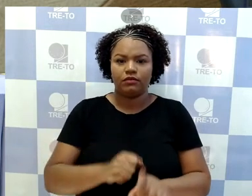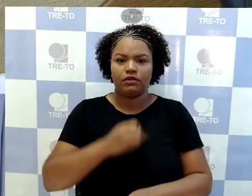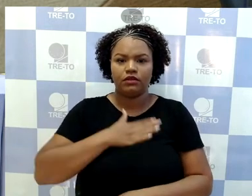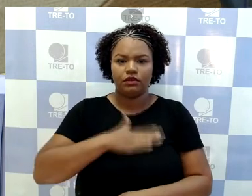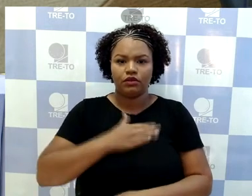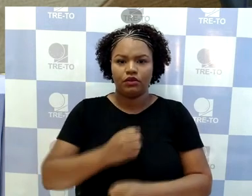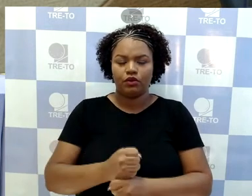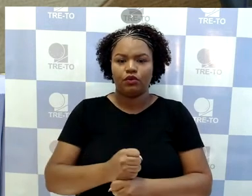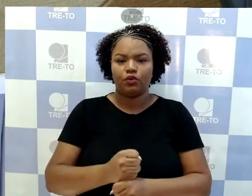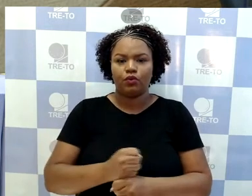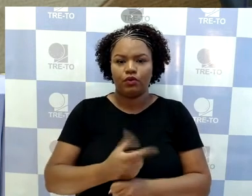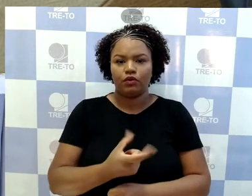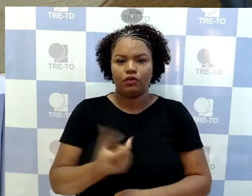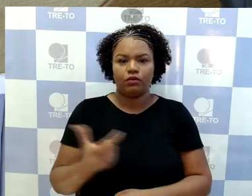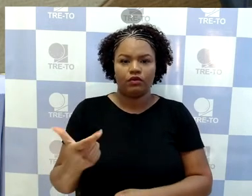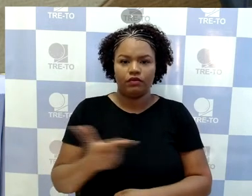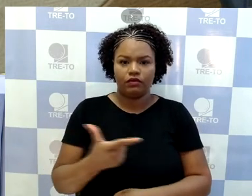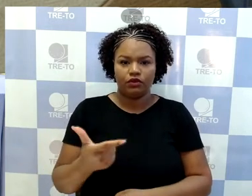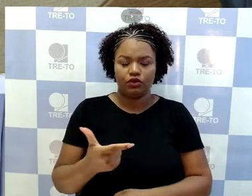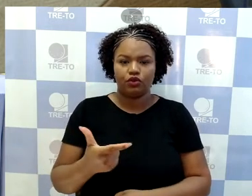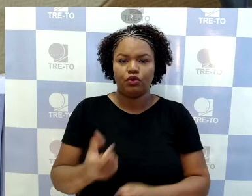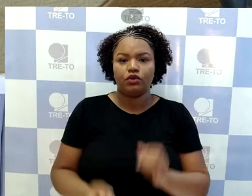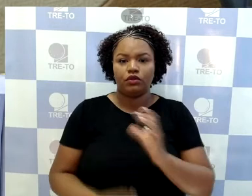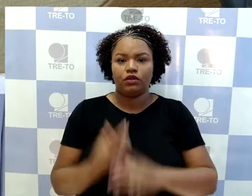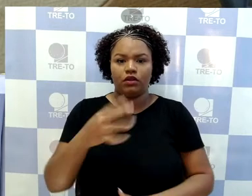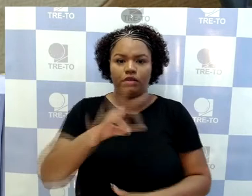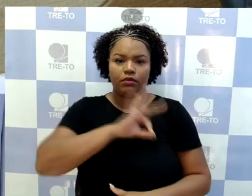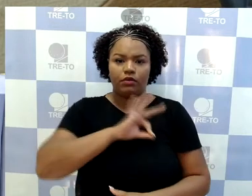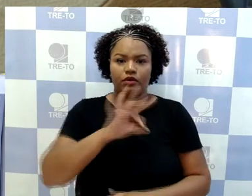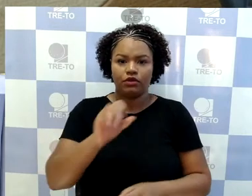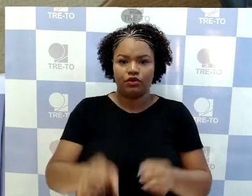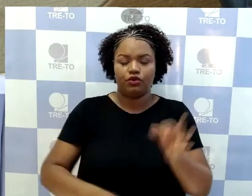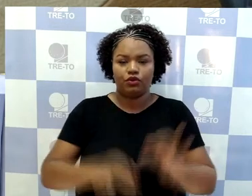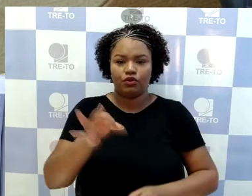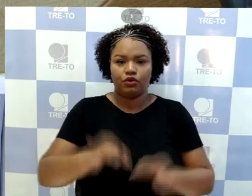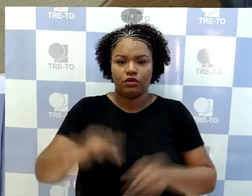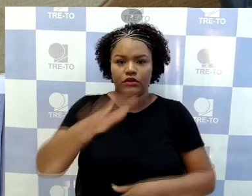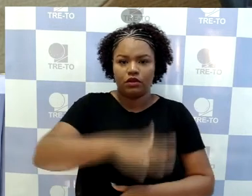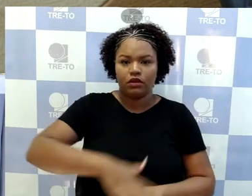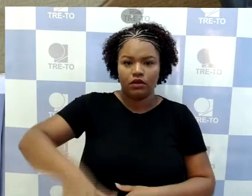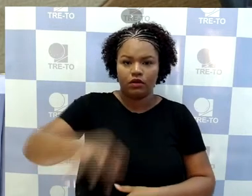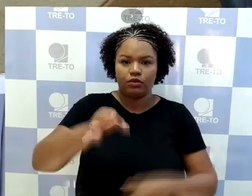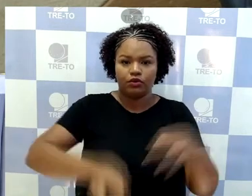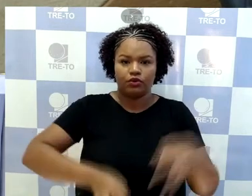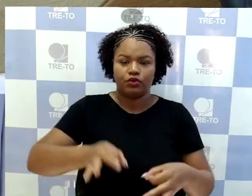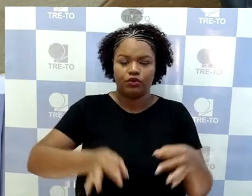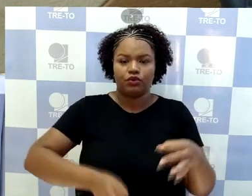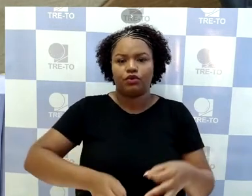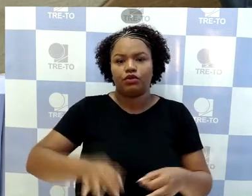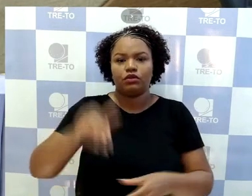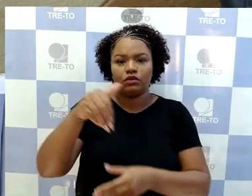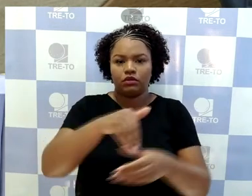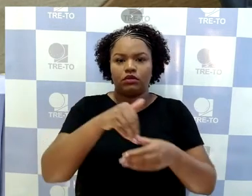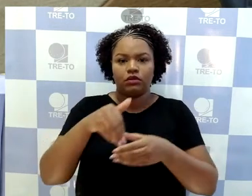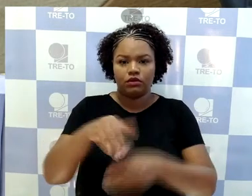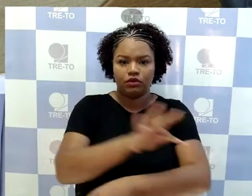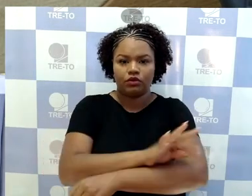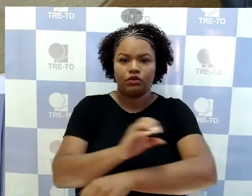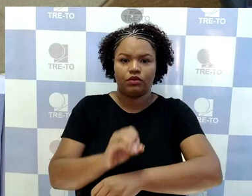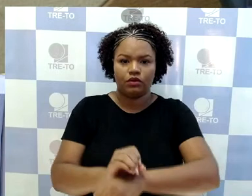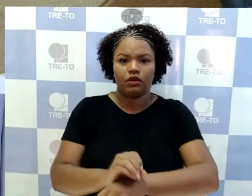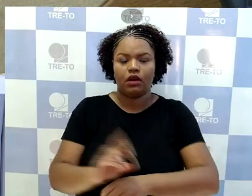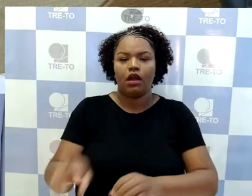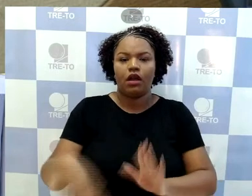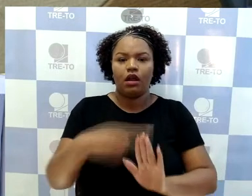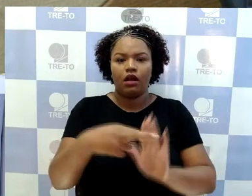que cria a Polícia Judicial por Jude. No âmbito da Justiça Eleitoral do Tocantins, regulamenta o exercício do Poder